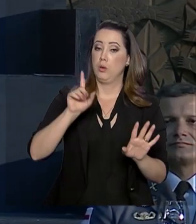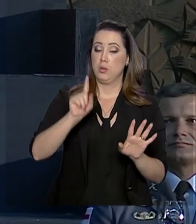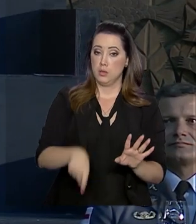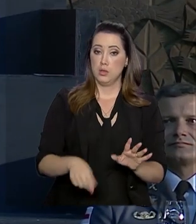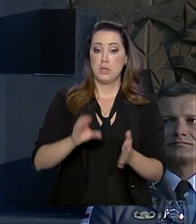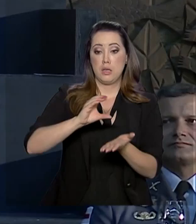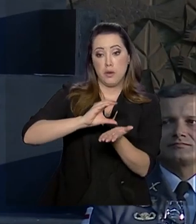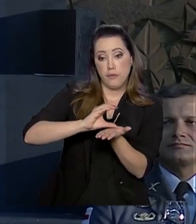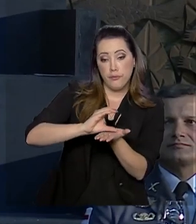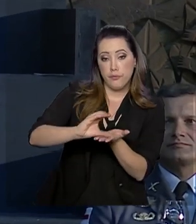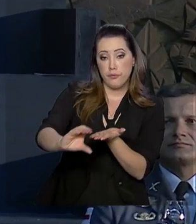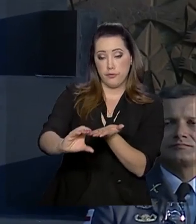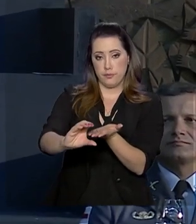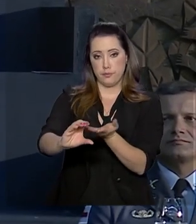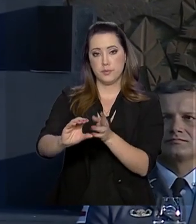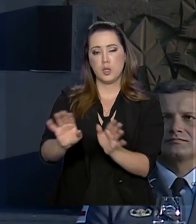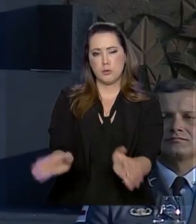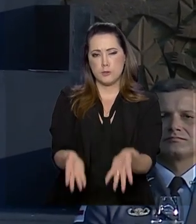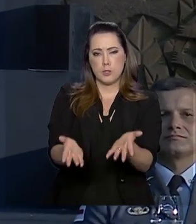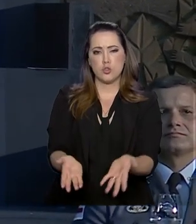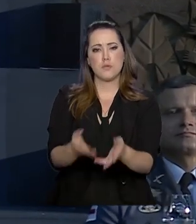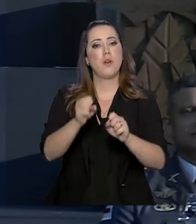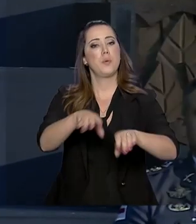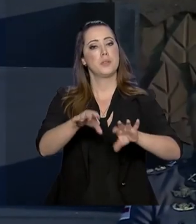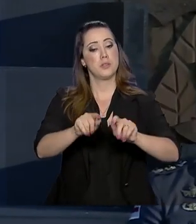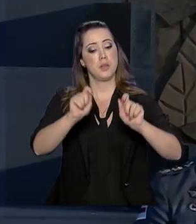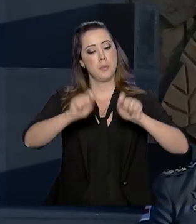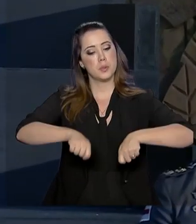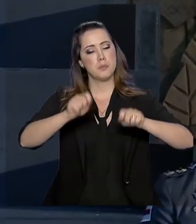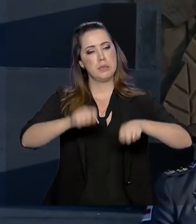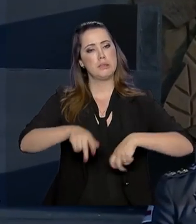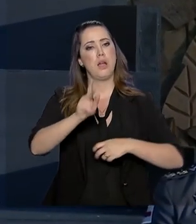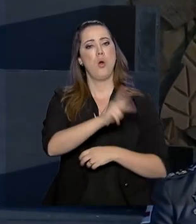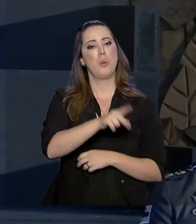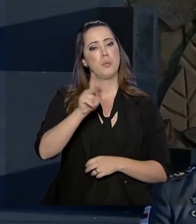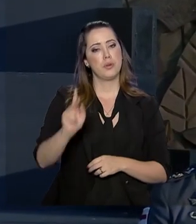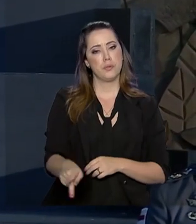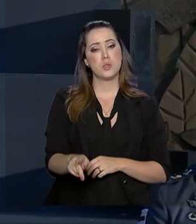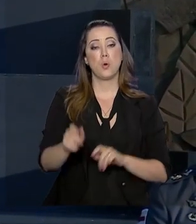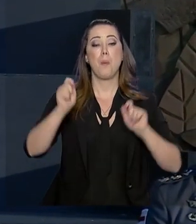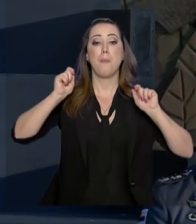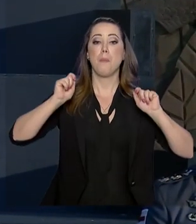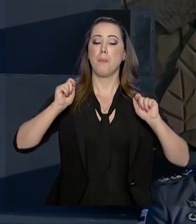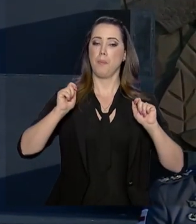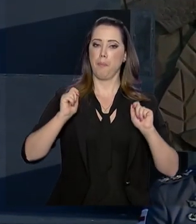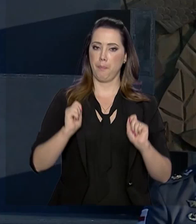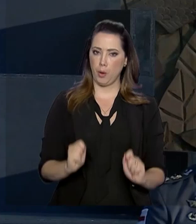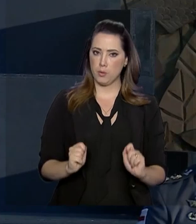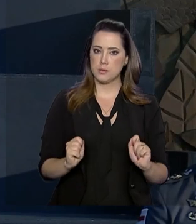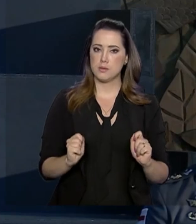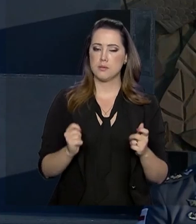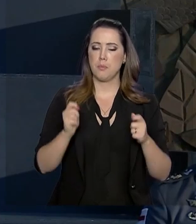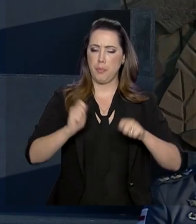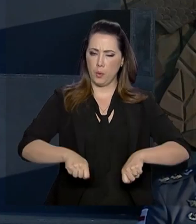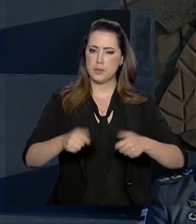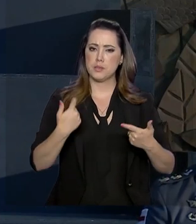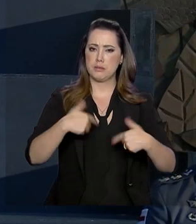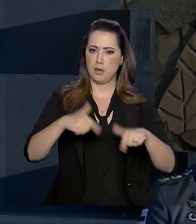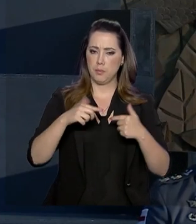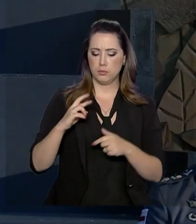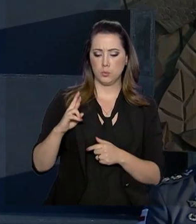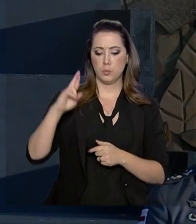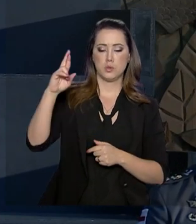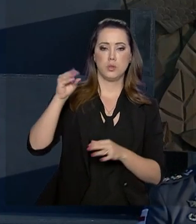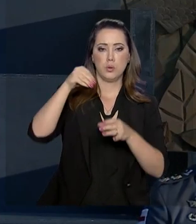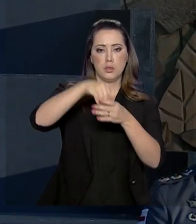Investir na educação é dar meios para que o professor possa exercer a sua autoridade em sala de